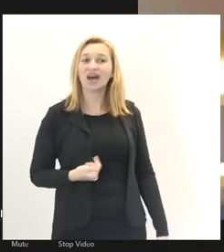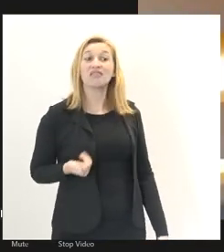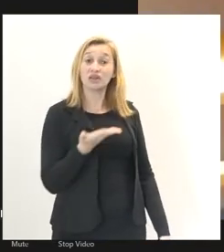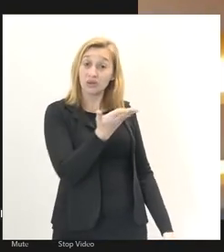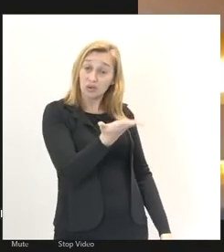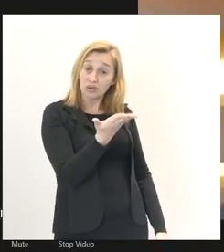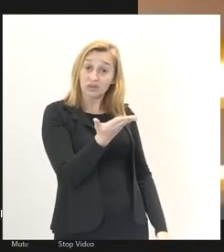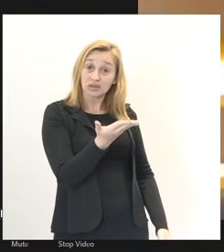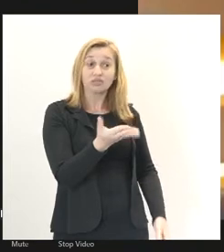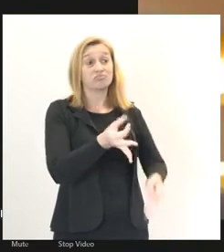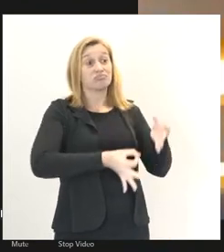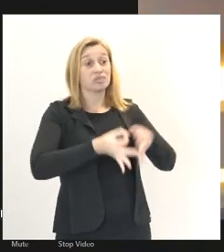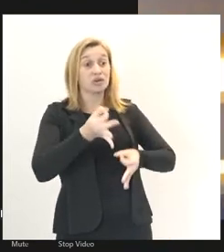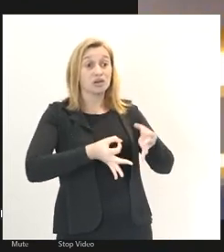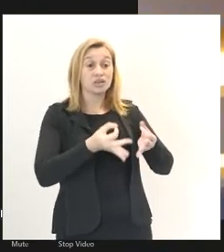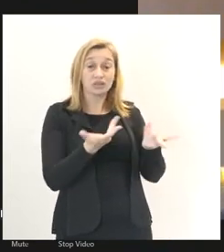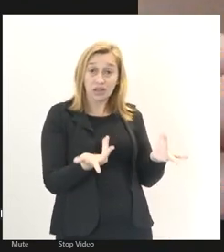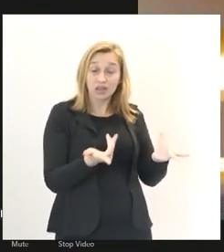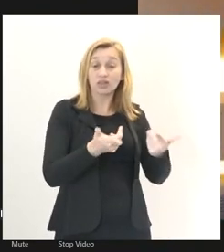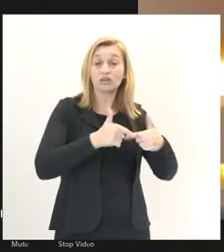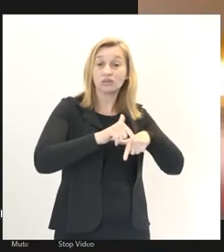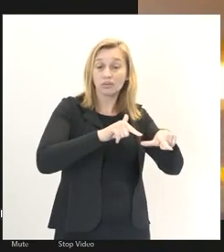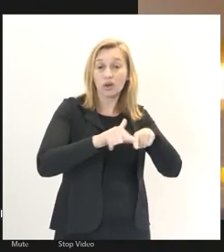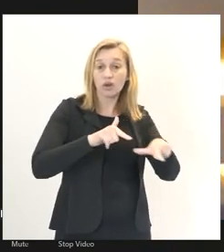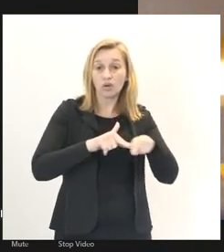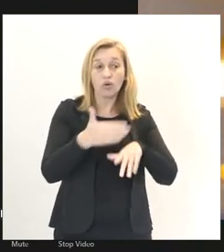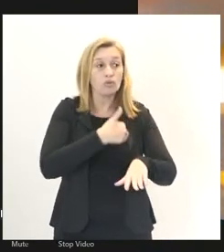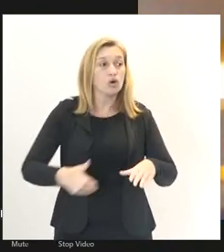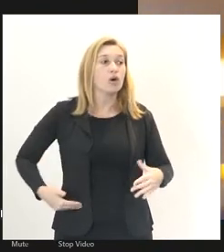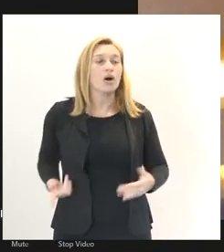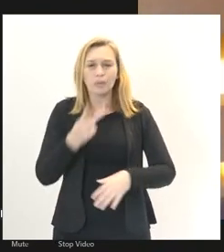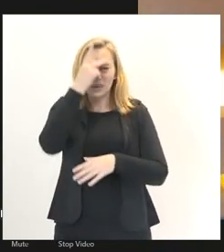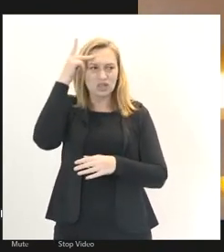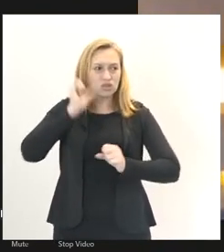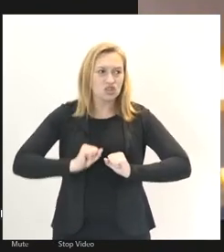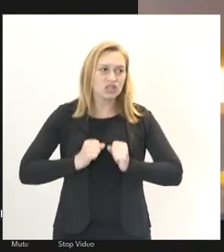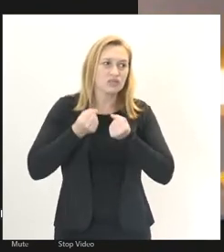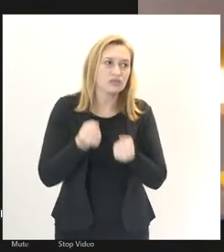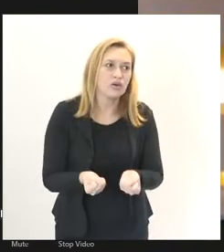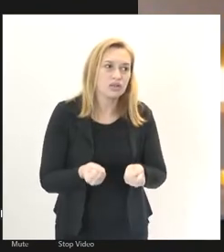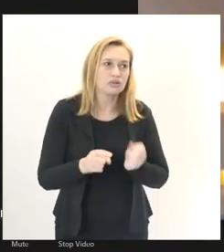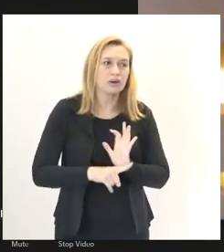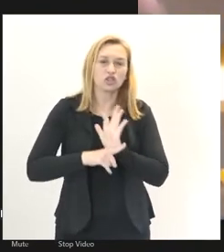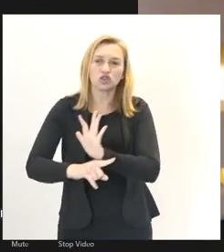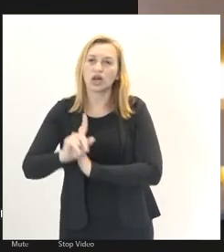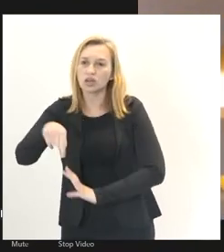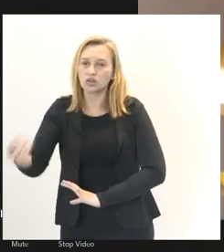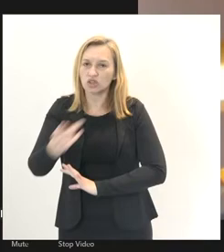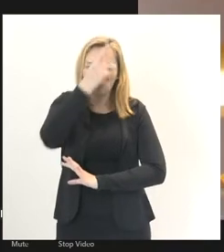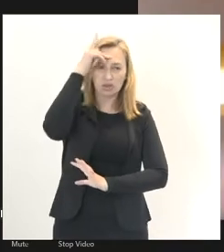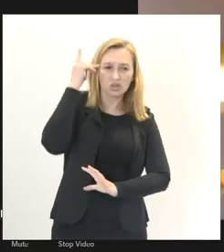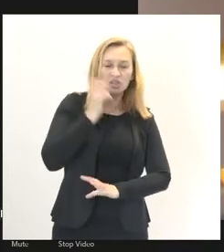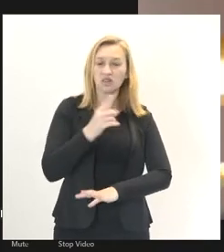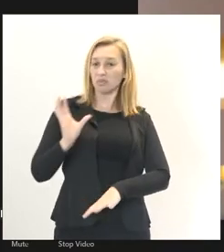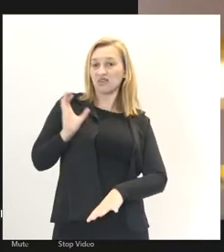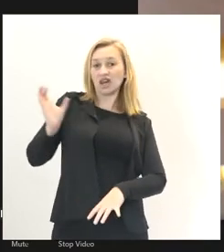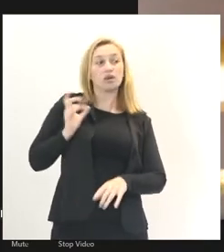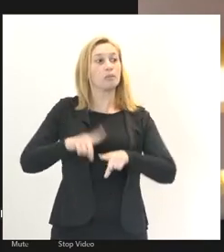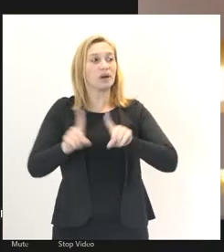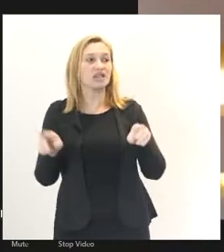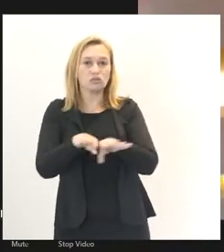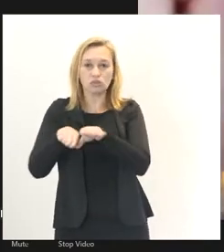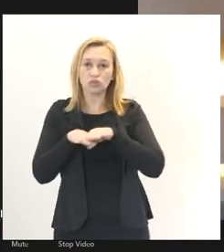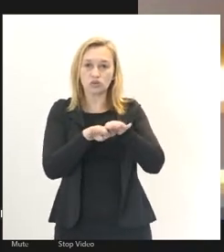o público, de ter pessoas que se dedicam à sua vida, não para ficar ricos, mas para de alguma forma tocar uma sociedade mais justa.